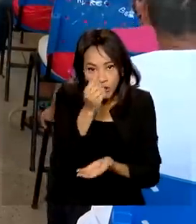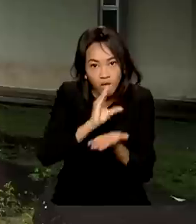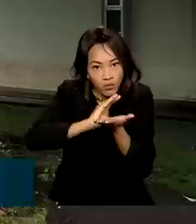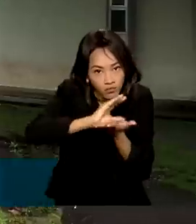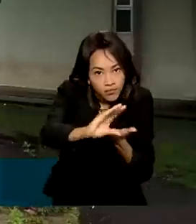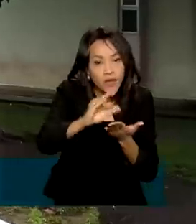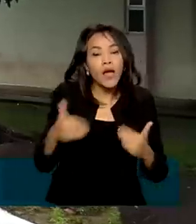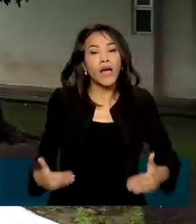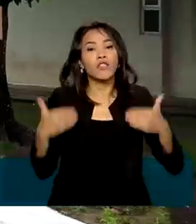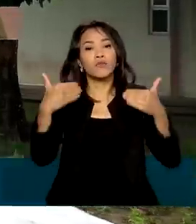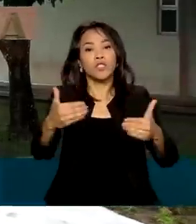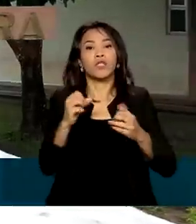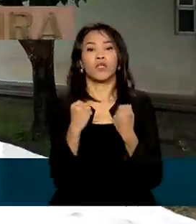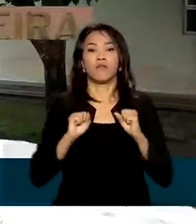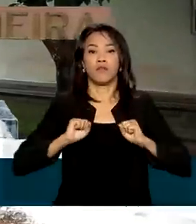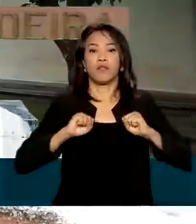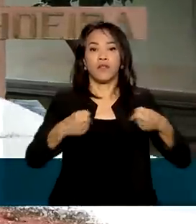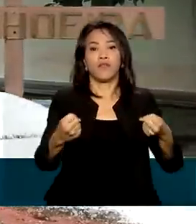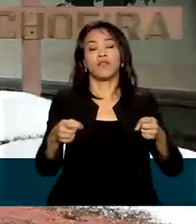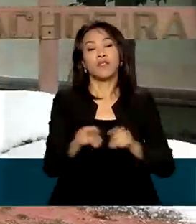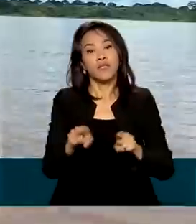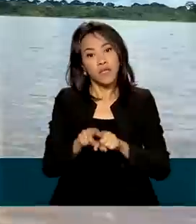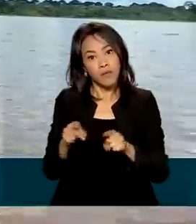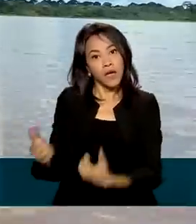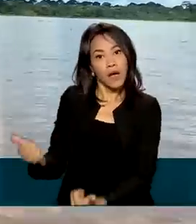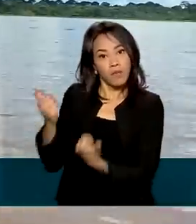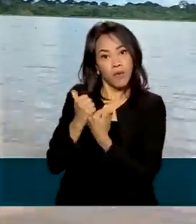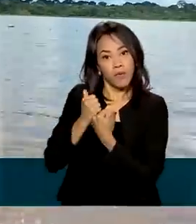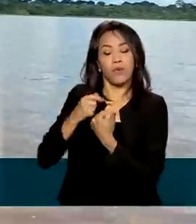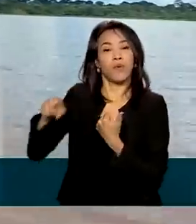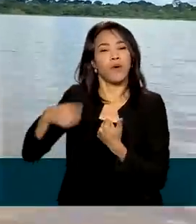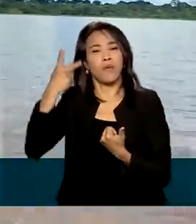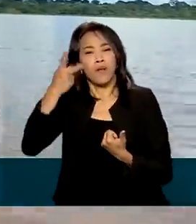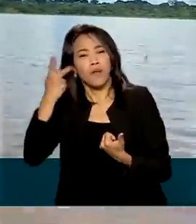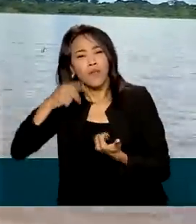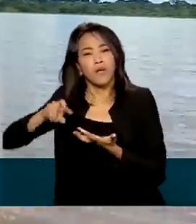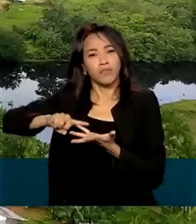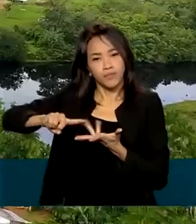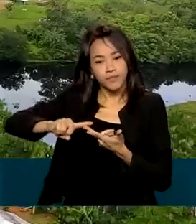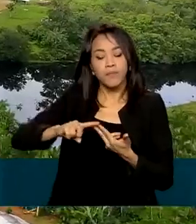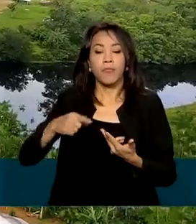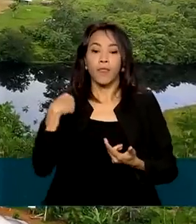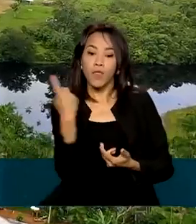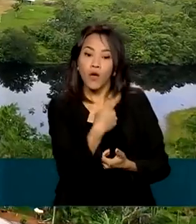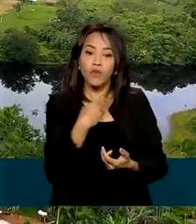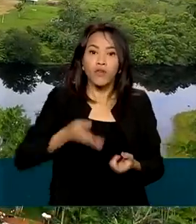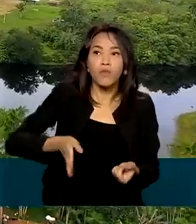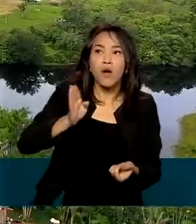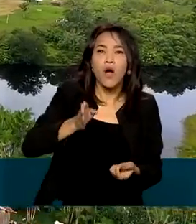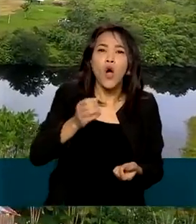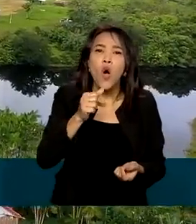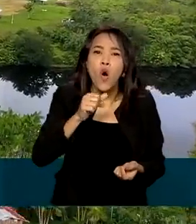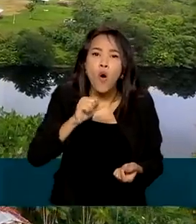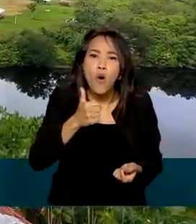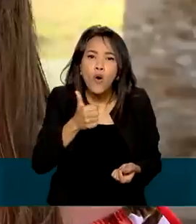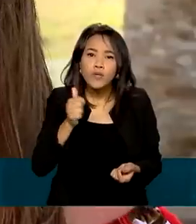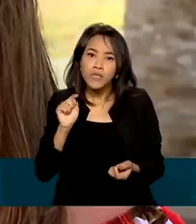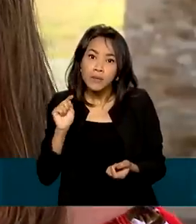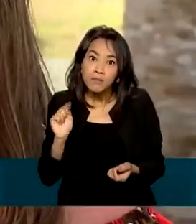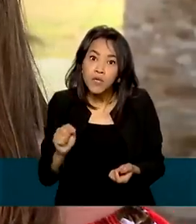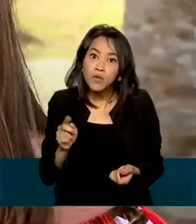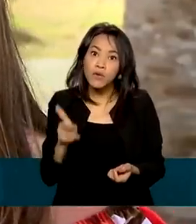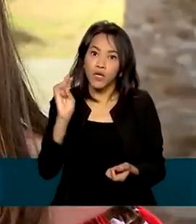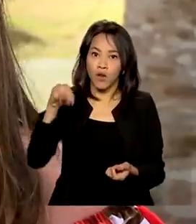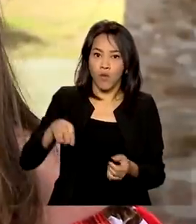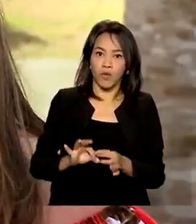Defesa e de emendas parlamentares. Para mostrar as ações do programa, percorremos 11 mil quilômetros na Amazônia. A gente